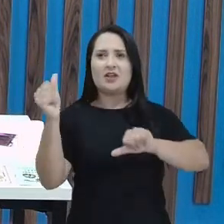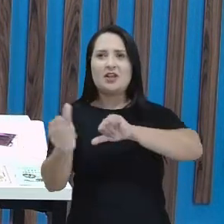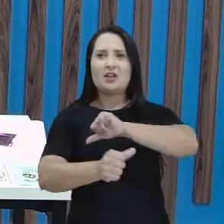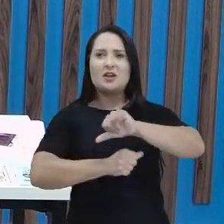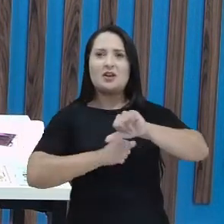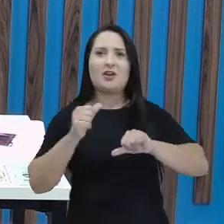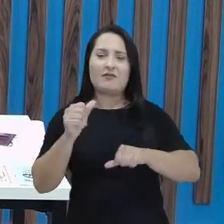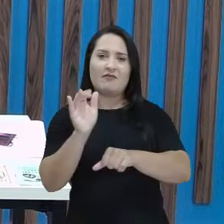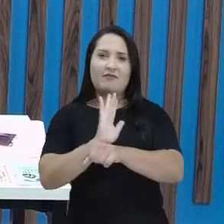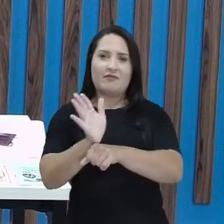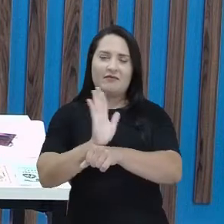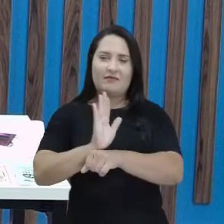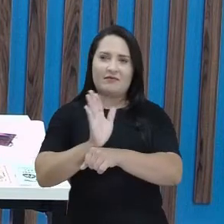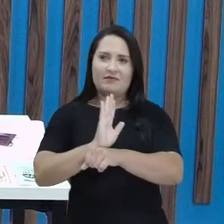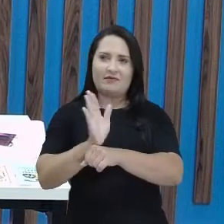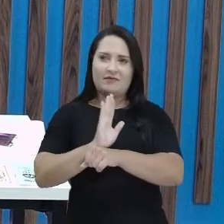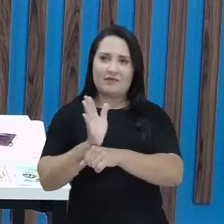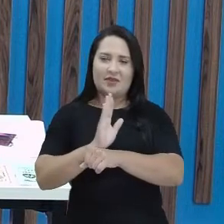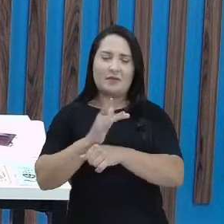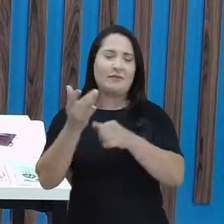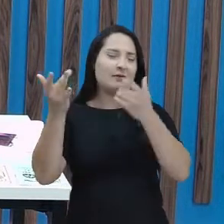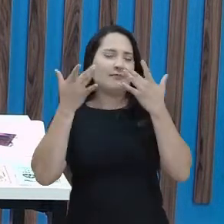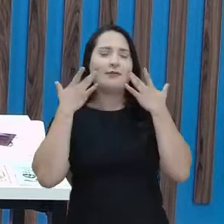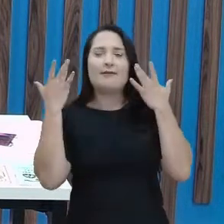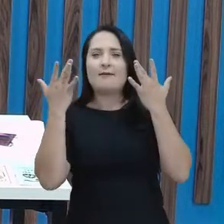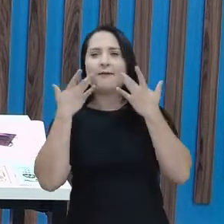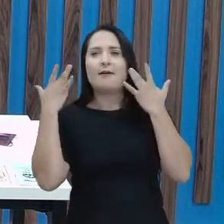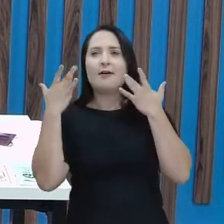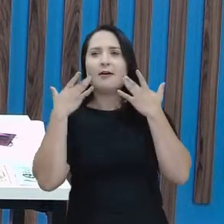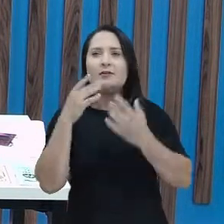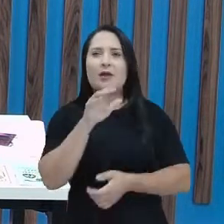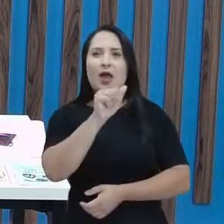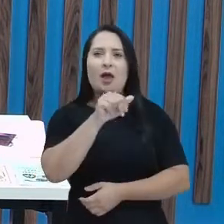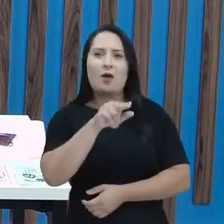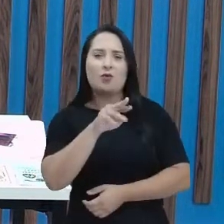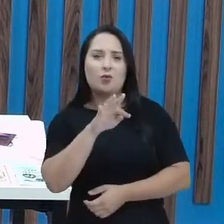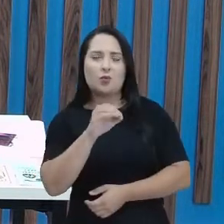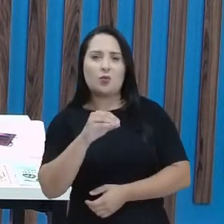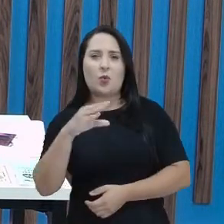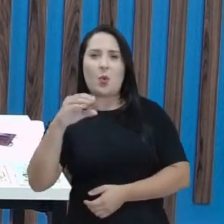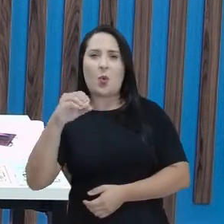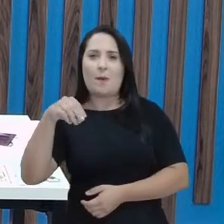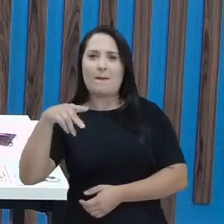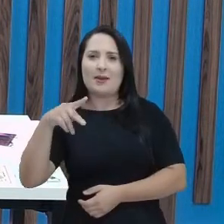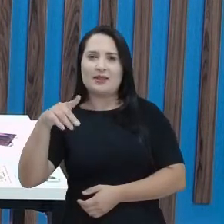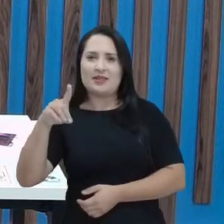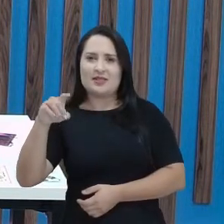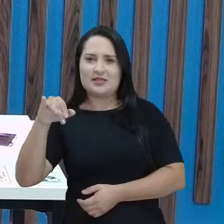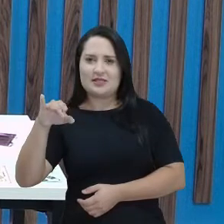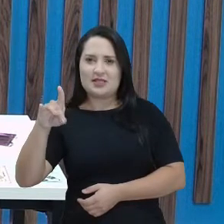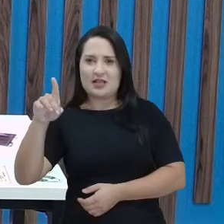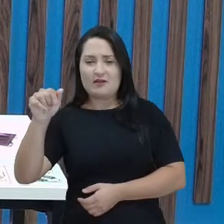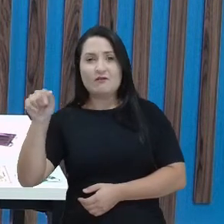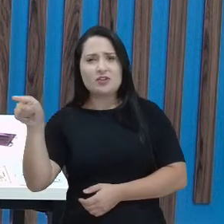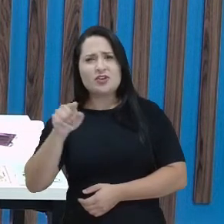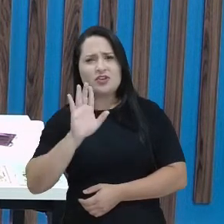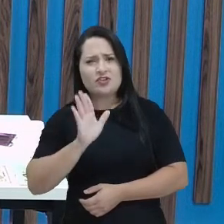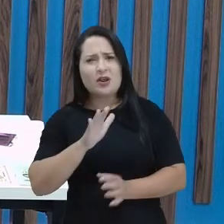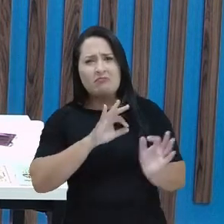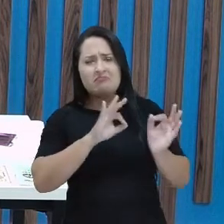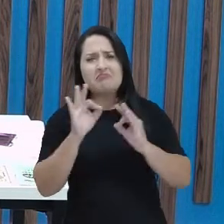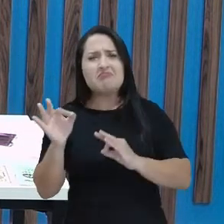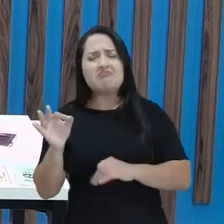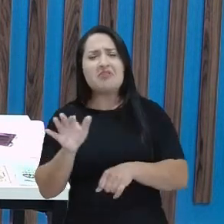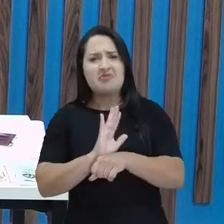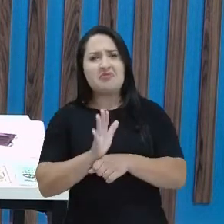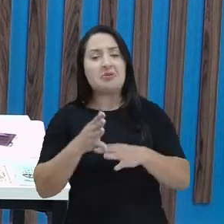cordel muito famoso que virou filme, virou peça teatral, é O Alto da Compadecida. Você já assistiu O Alto da Compadecida? É